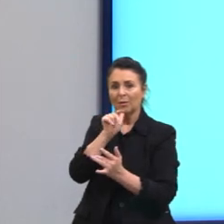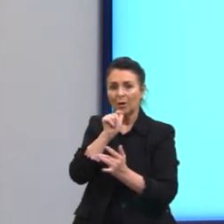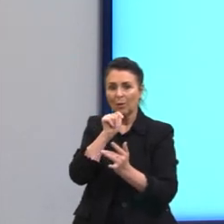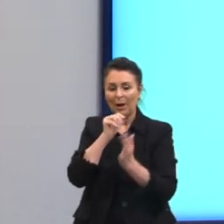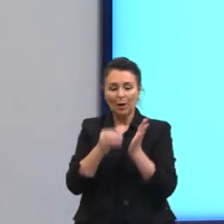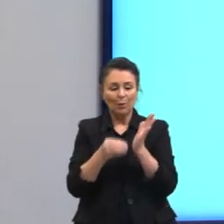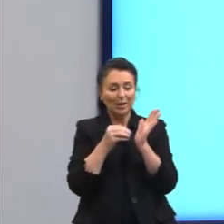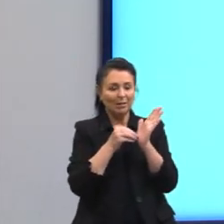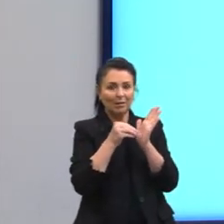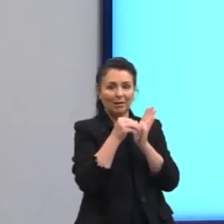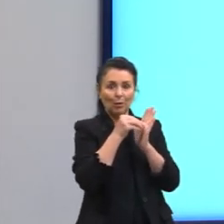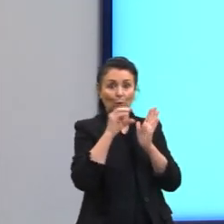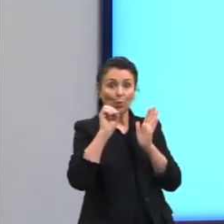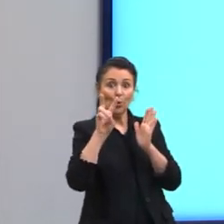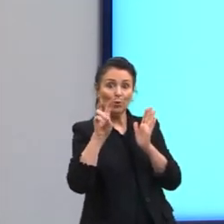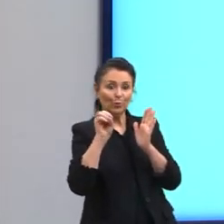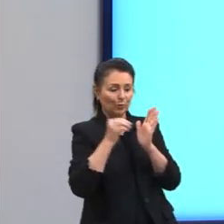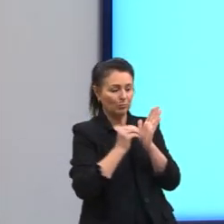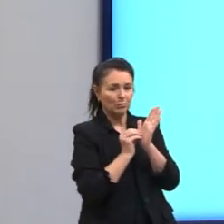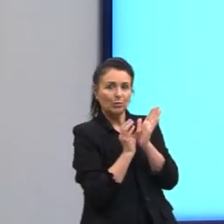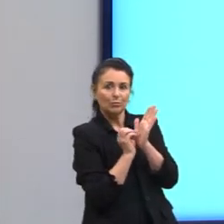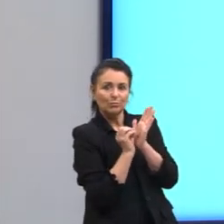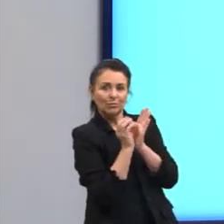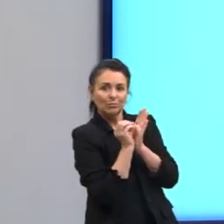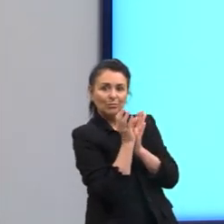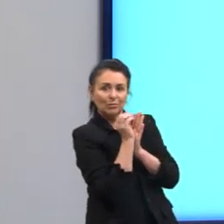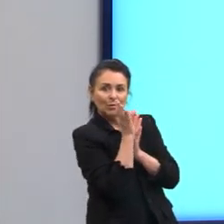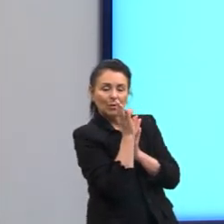ele vai eclodir e vai ser liberado lá na água.